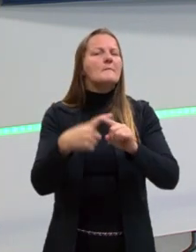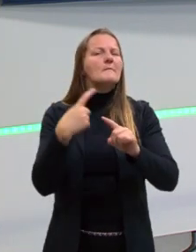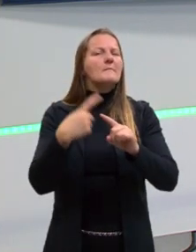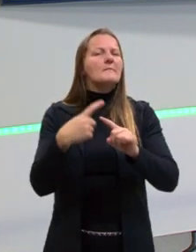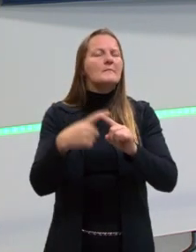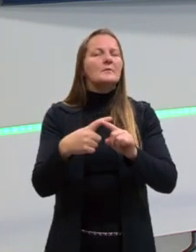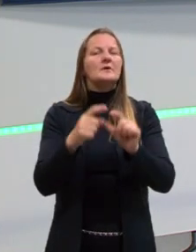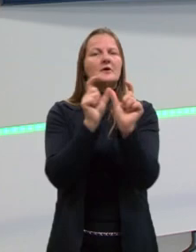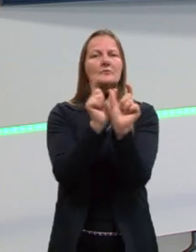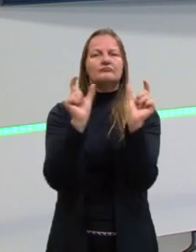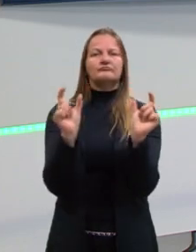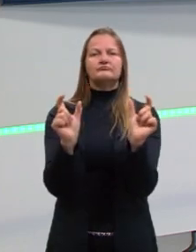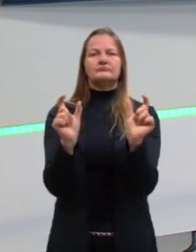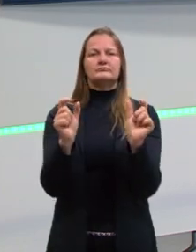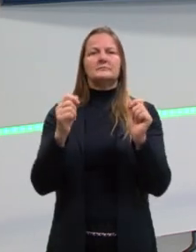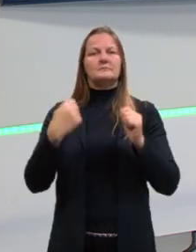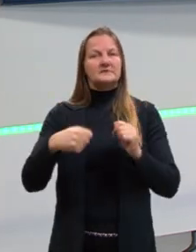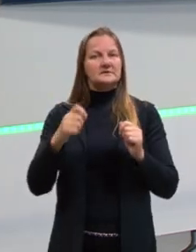posso e devo usar.